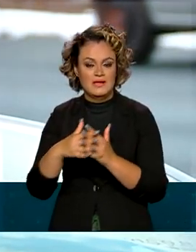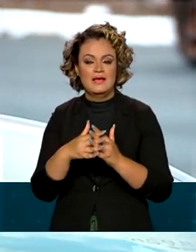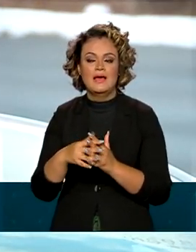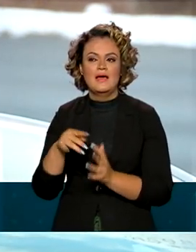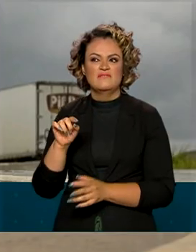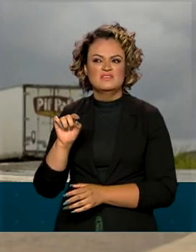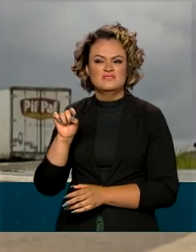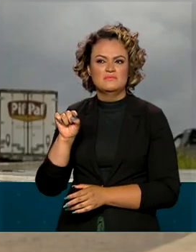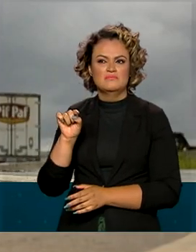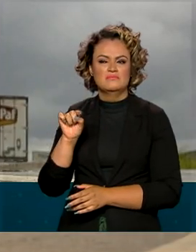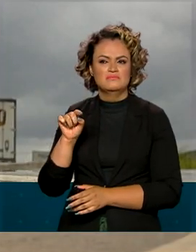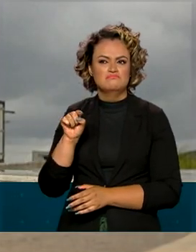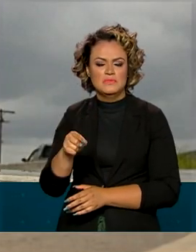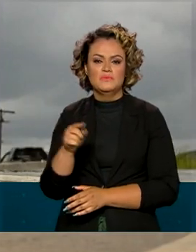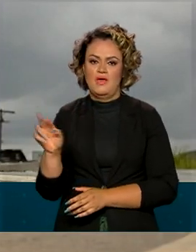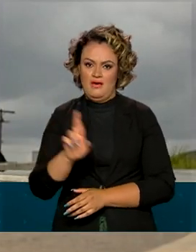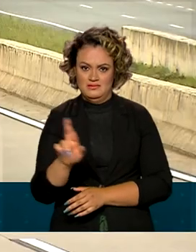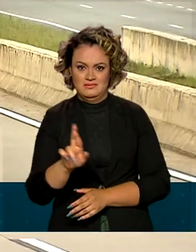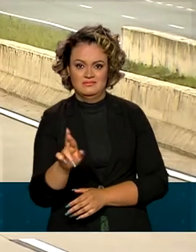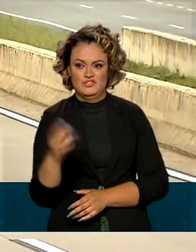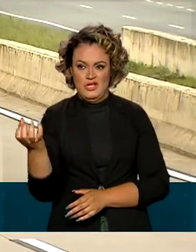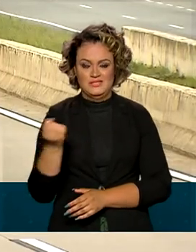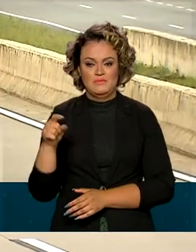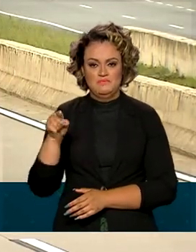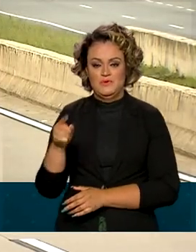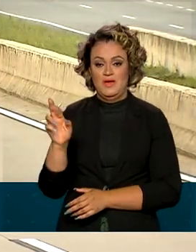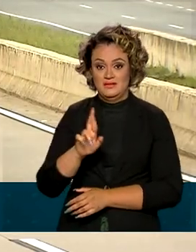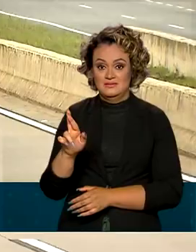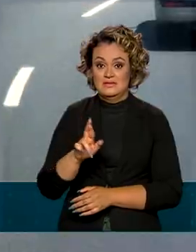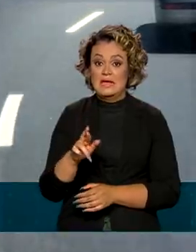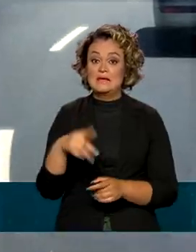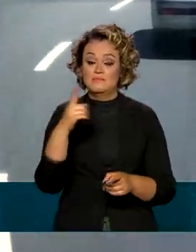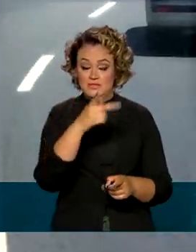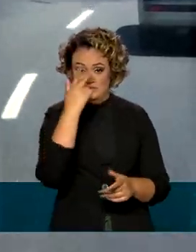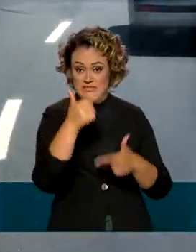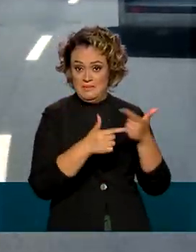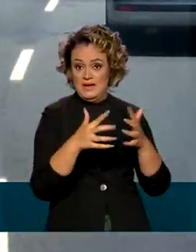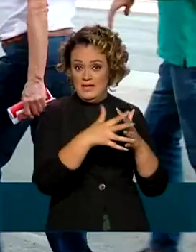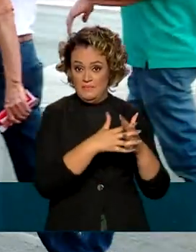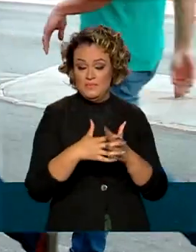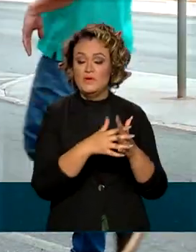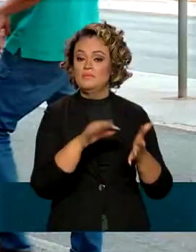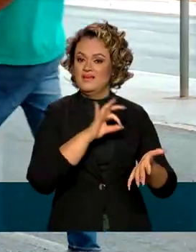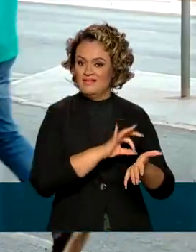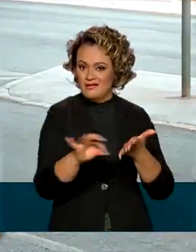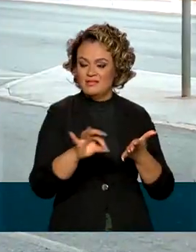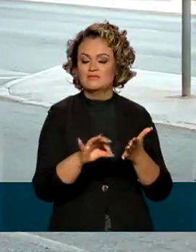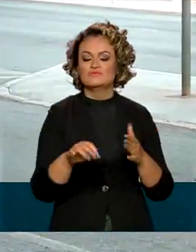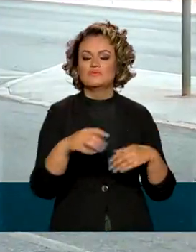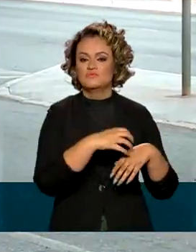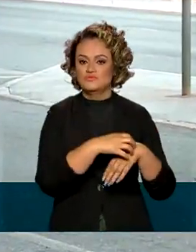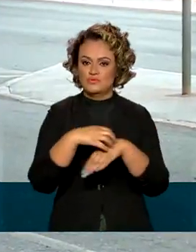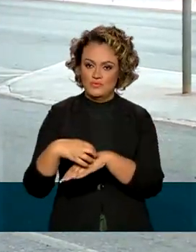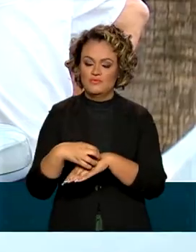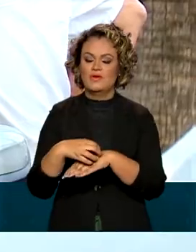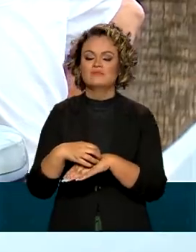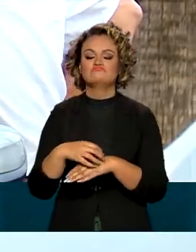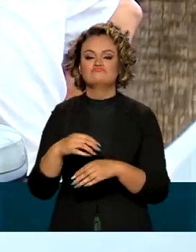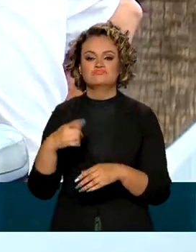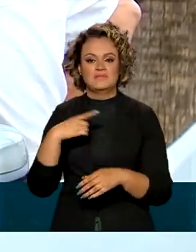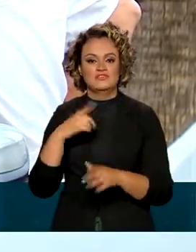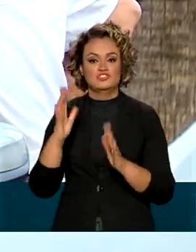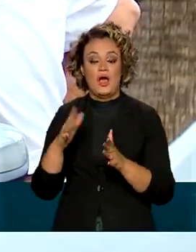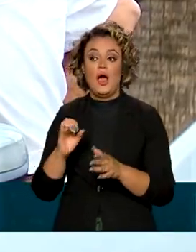dezembro deste ano. No caso dos caminhoneiros, recebem aqueles cadastrados no Registro Nacional de Transportadores Rodoviários de Carga.